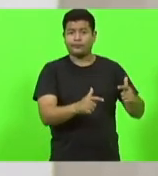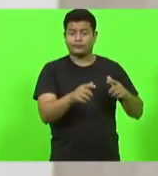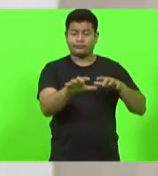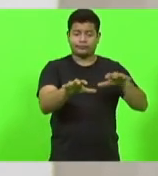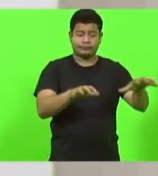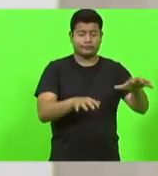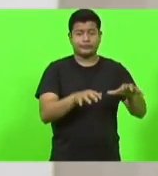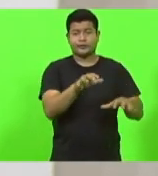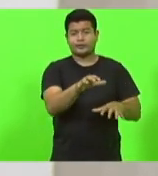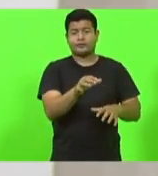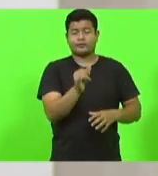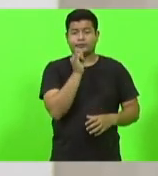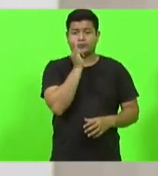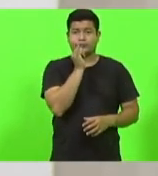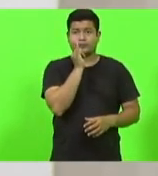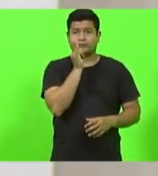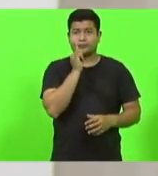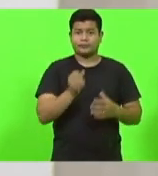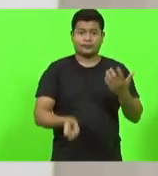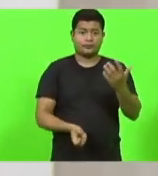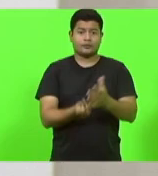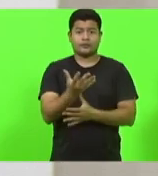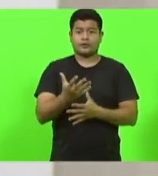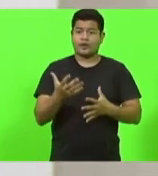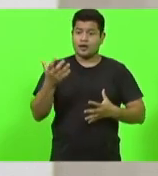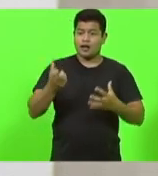exemplo, a produção de leite,